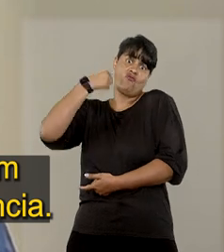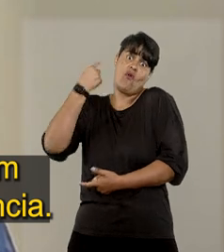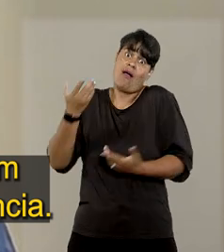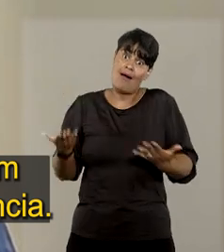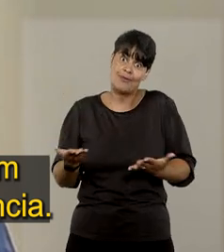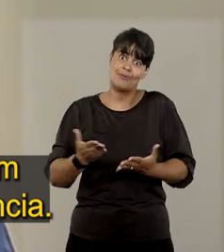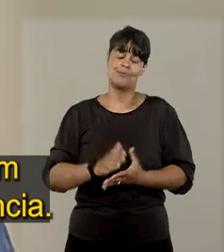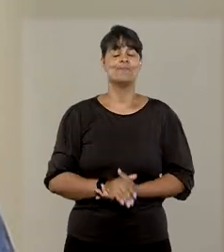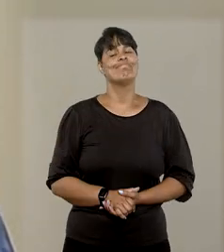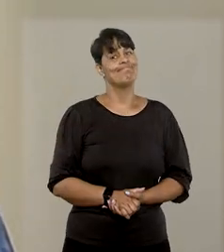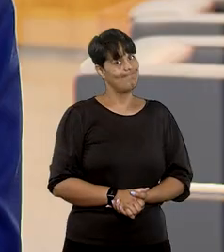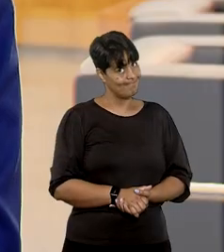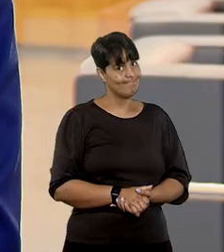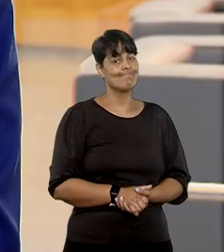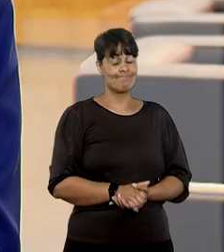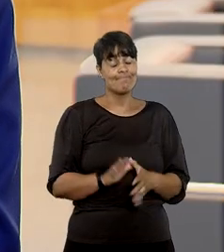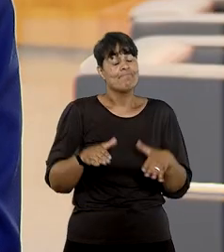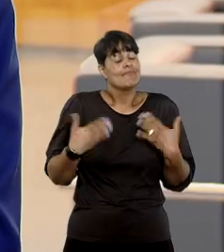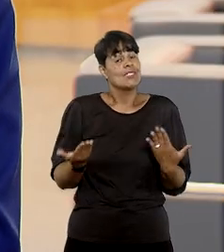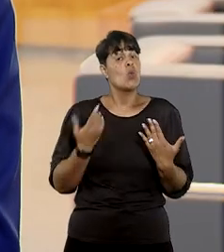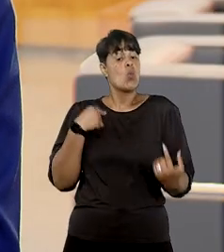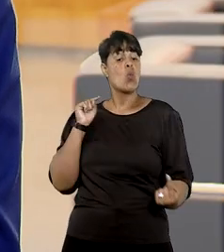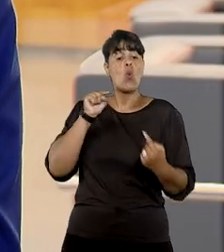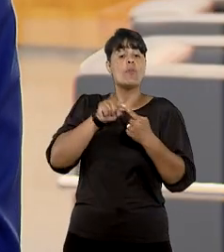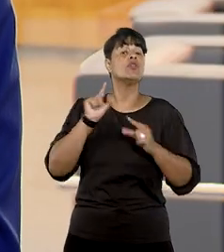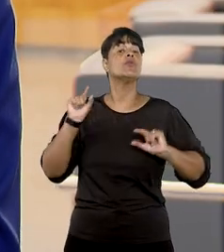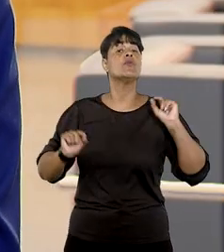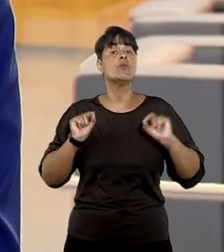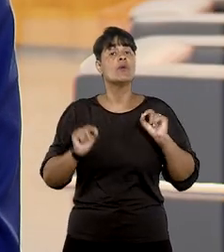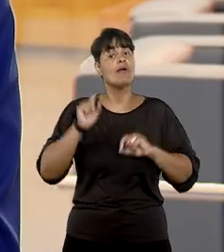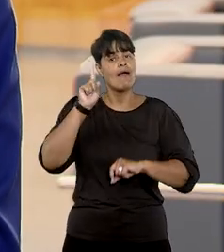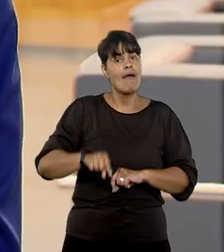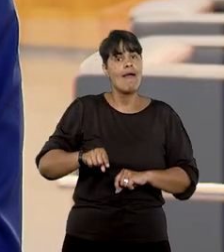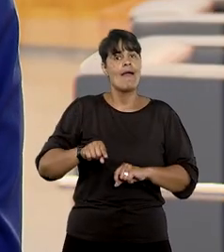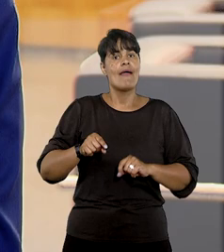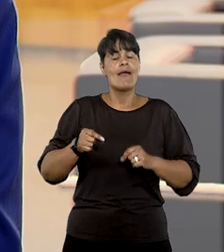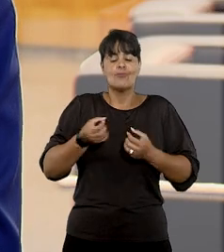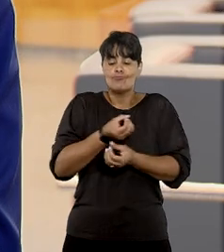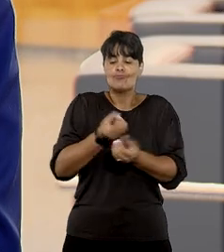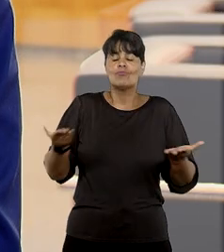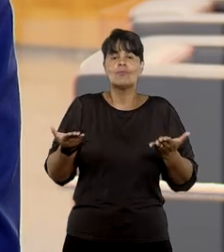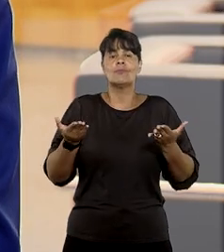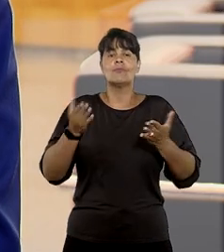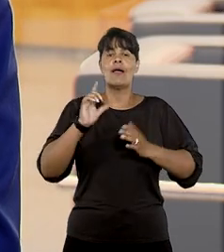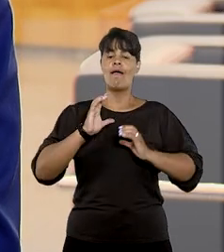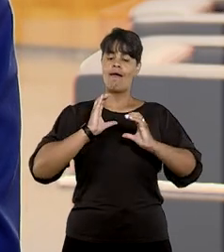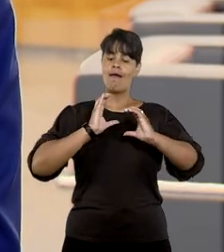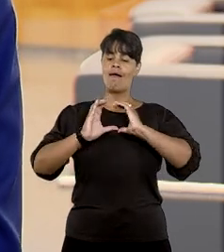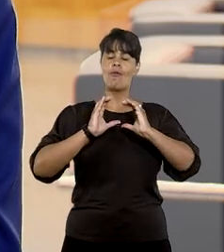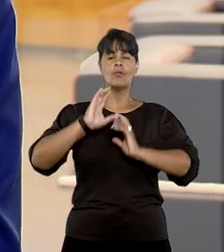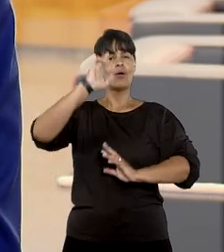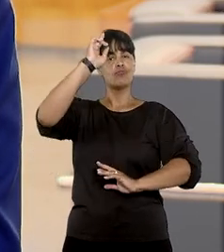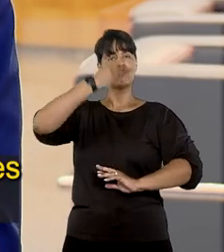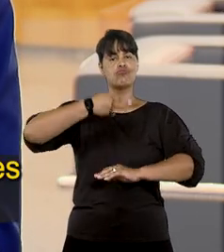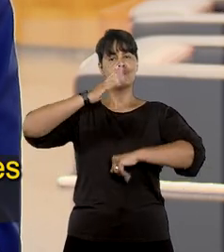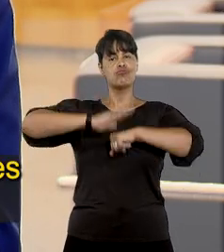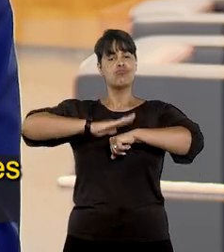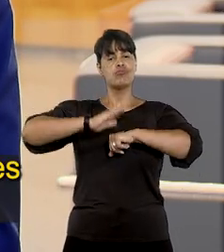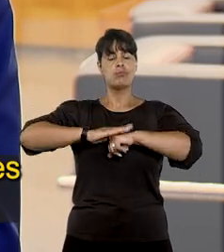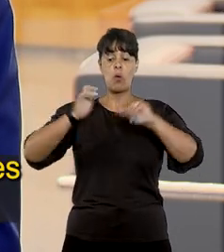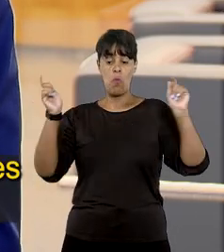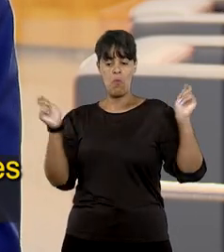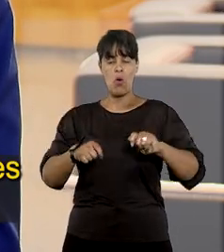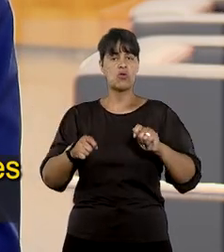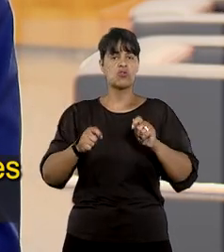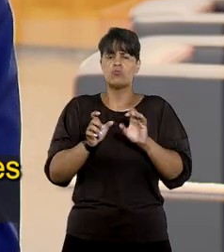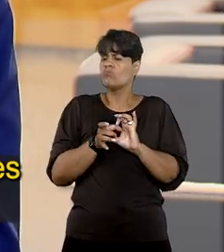advogado com deficiência. A estratégia é fornecer a essas pessoas acessibilidade e autonomia, para que